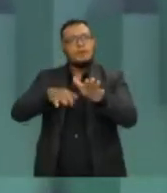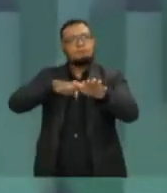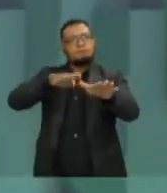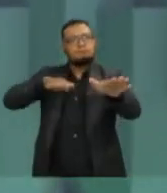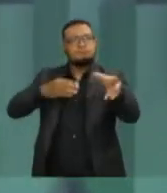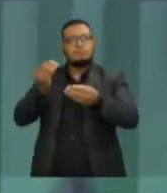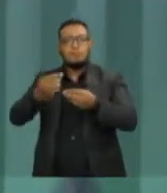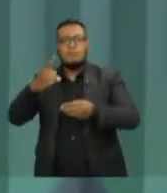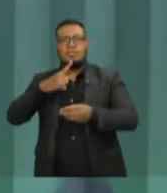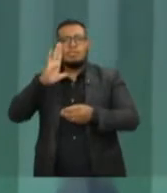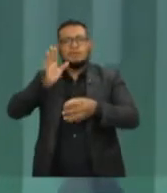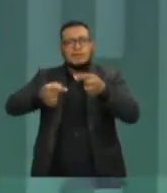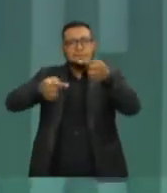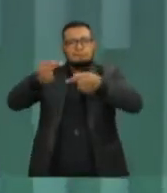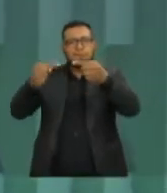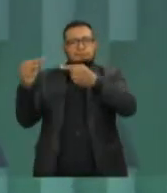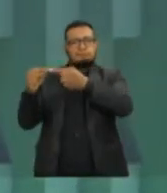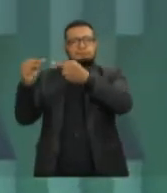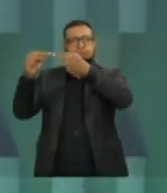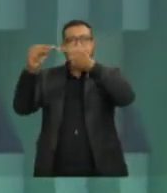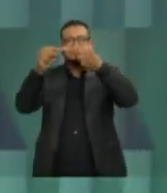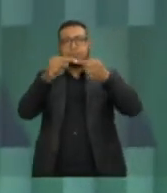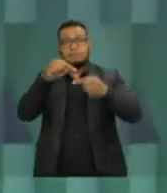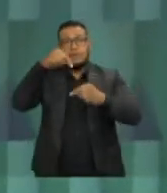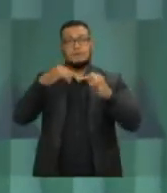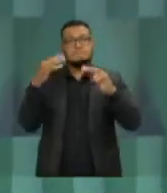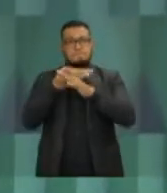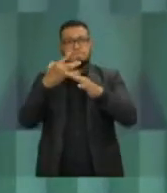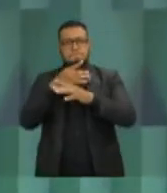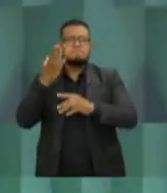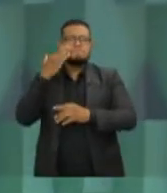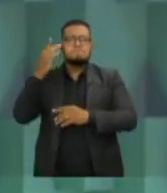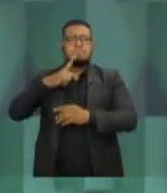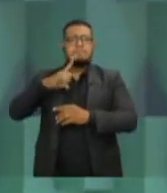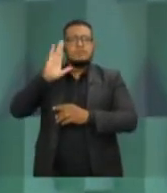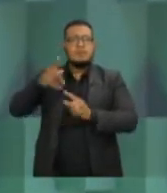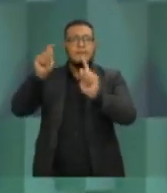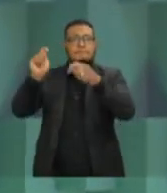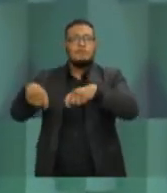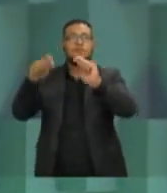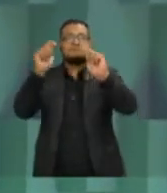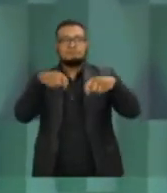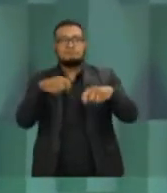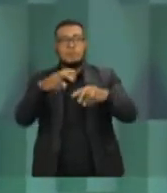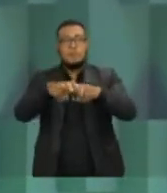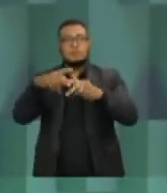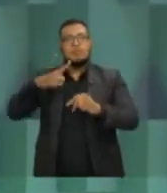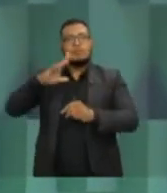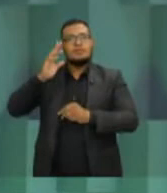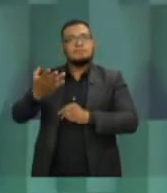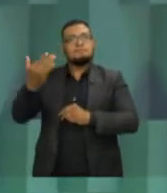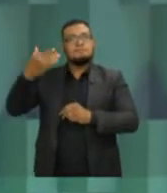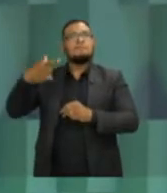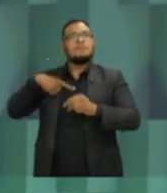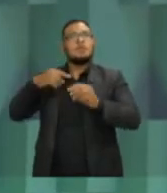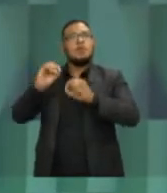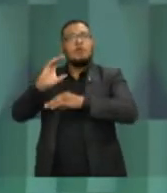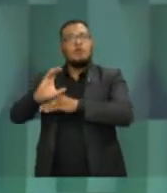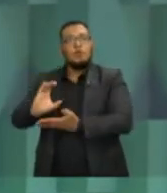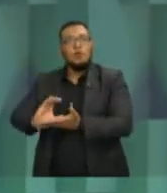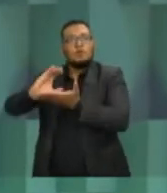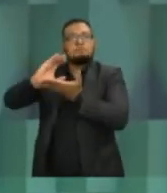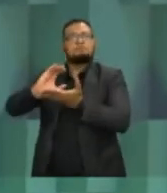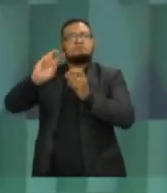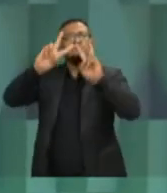sobre toda a política de ordenamento da cidade com a comunidade. Participa muito do setor empresarial, tem um conselho do PDU. Portanto,